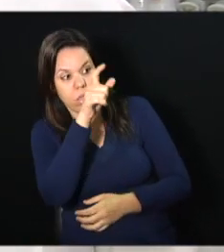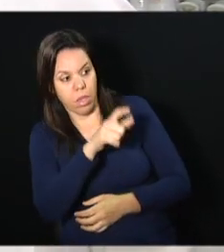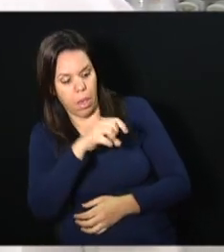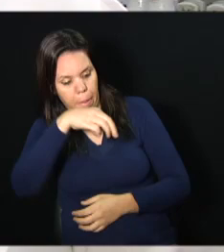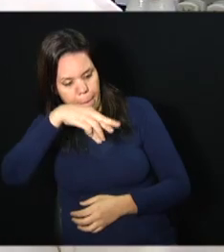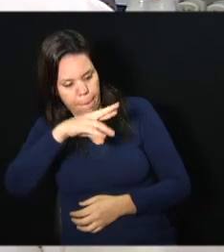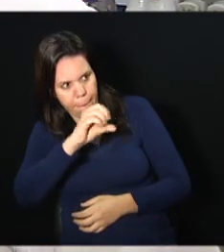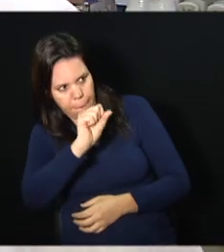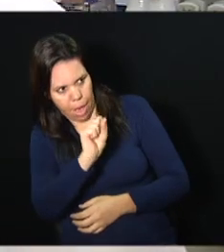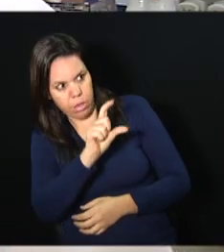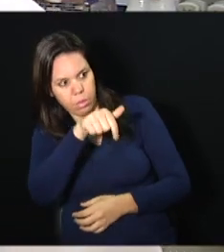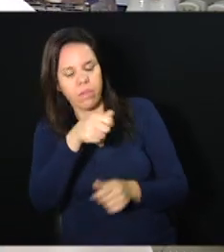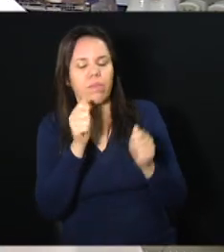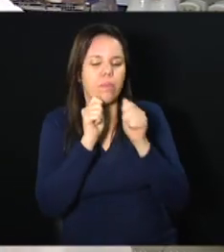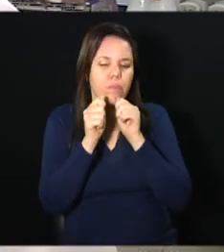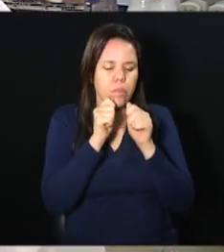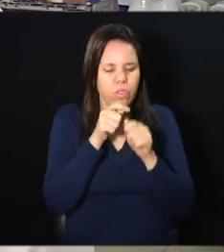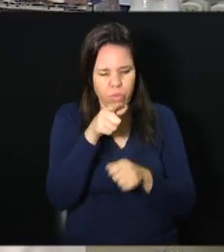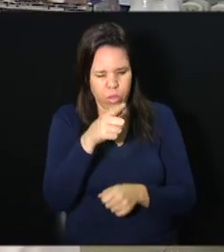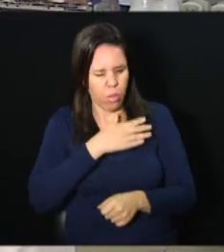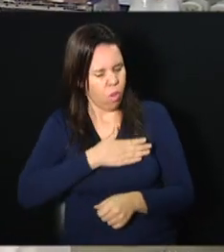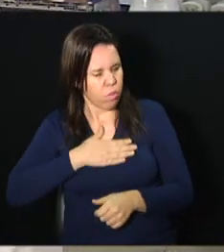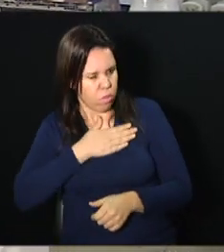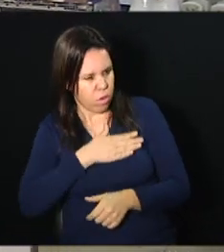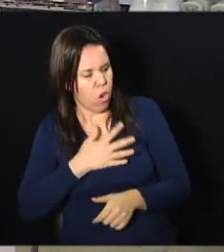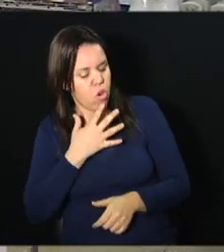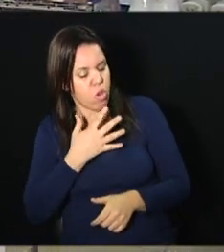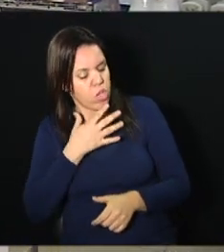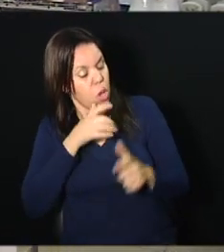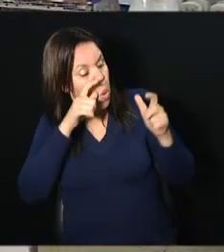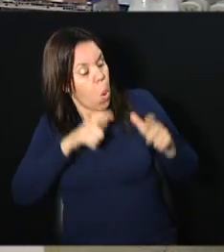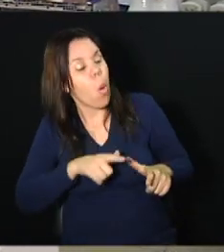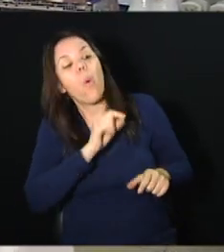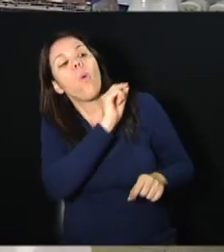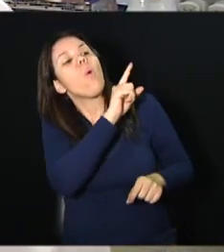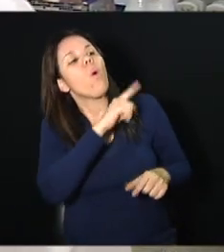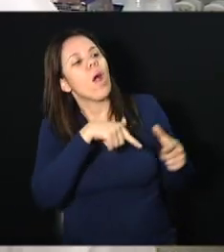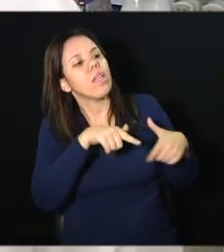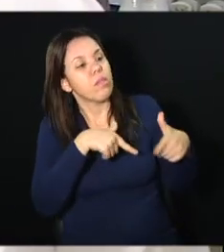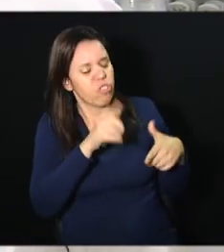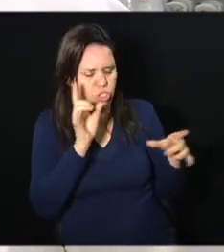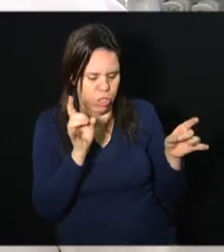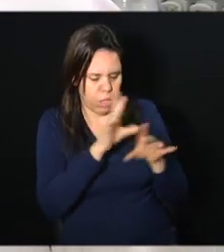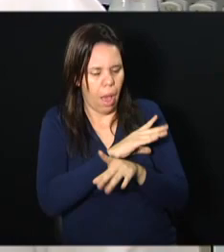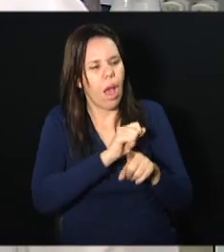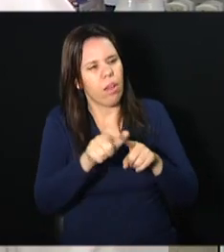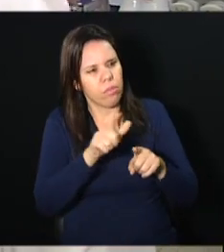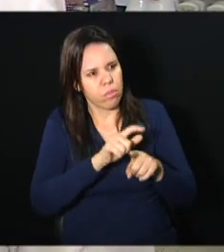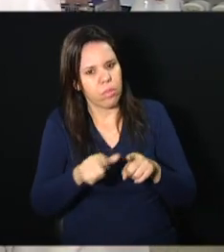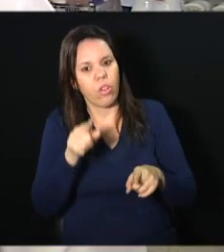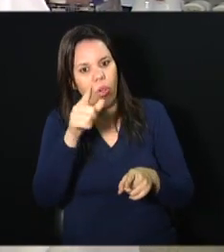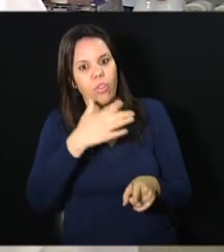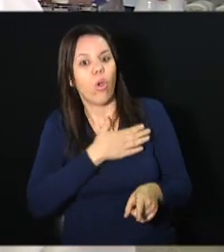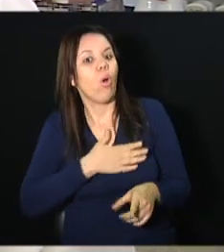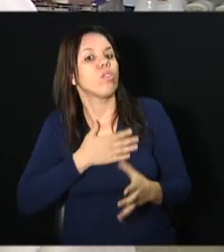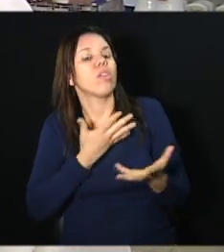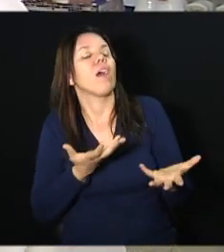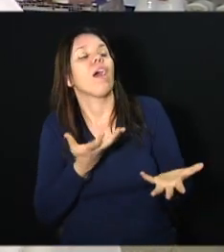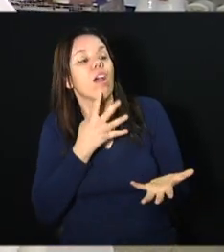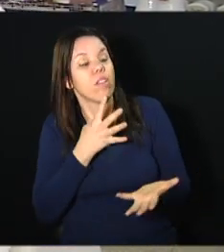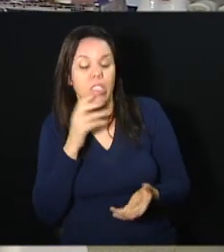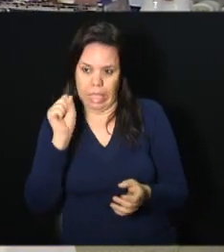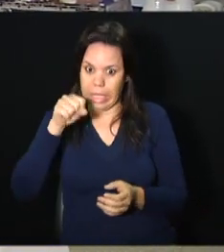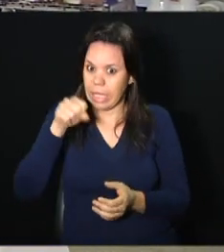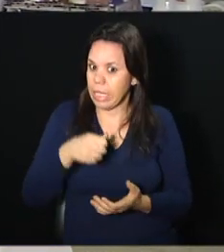entrevistou. Depois da entrevista ele falou, você gostaria de conhecer o local? A casa já está alocada, você gostaria de conhecer? Eu falei,